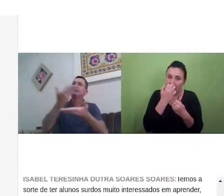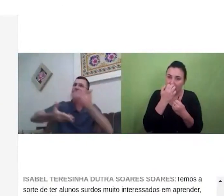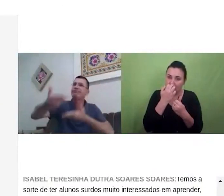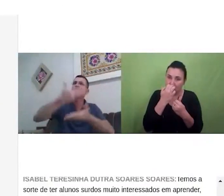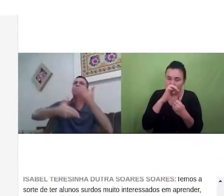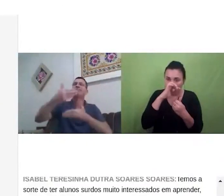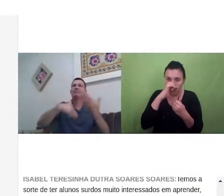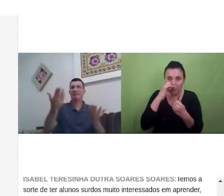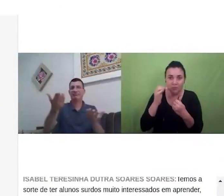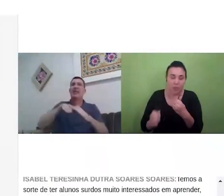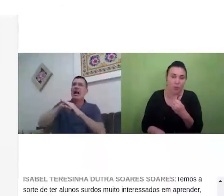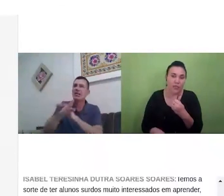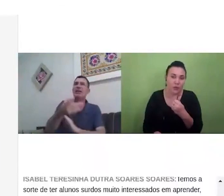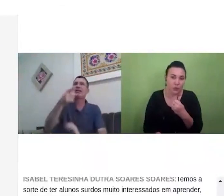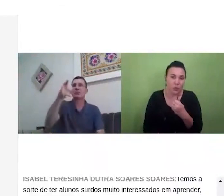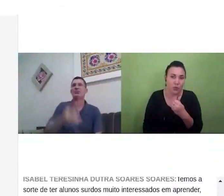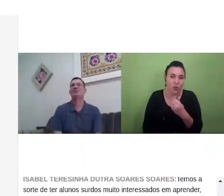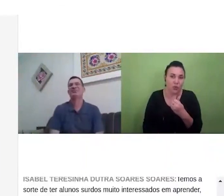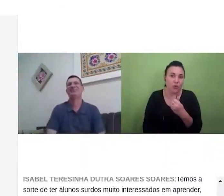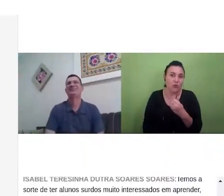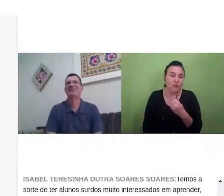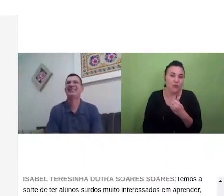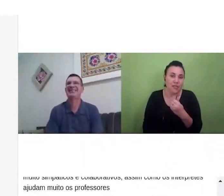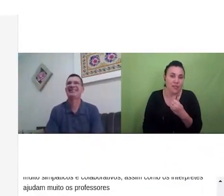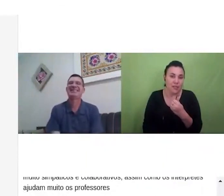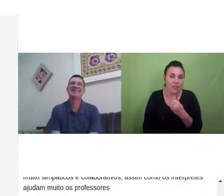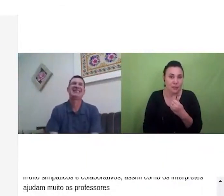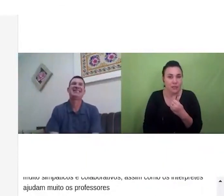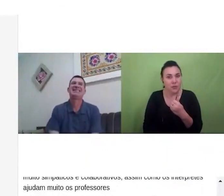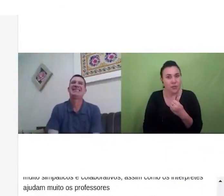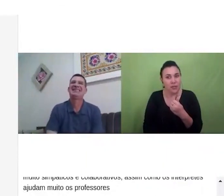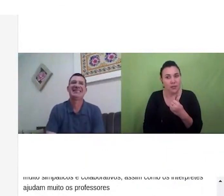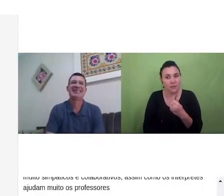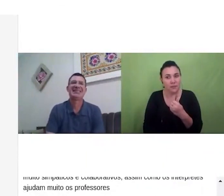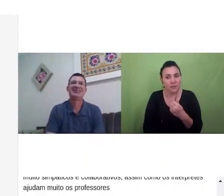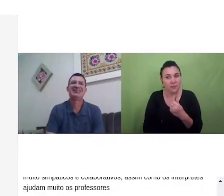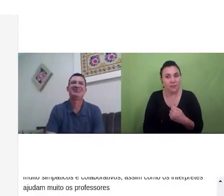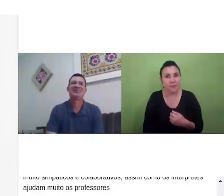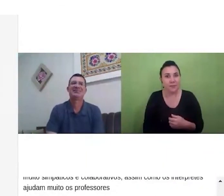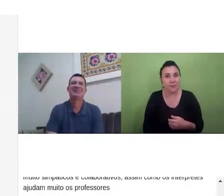a gente vai aprendendo junto em contato um com o outro vamos fazer essas adaptações